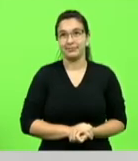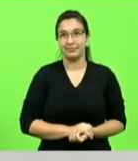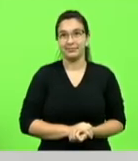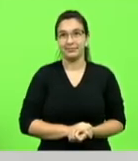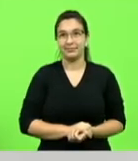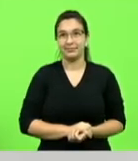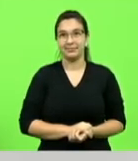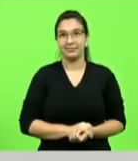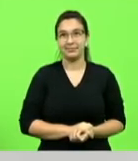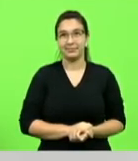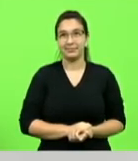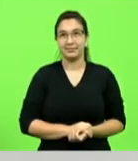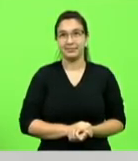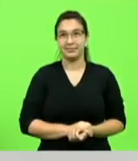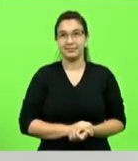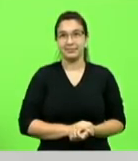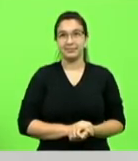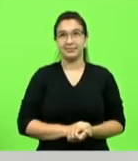gasolina